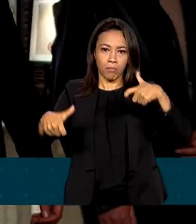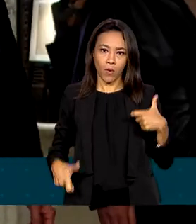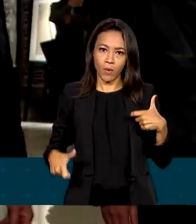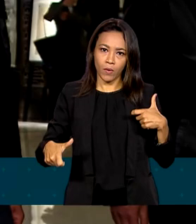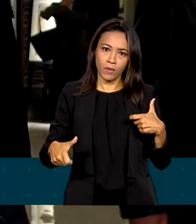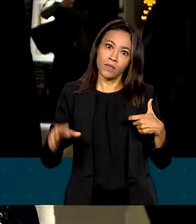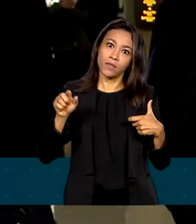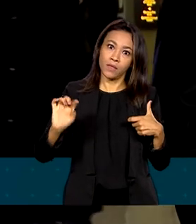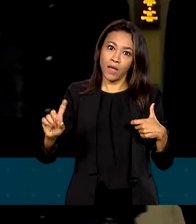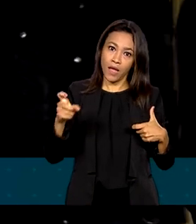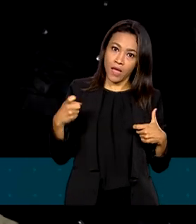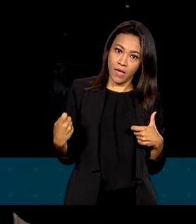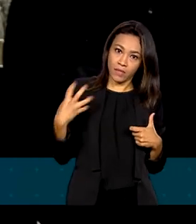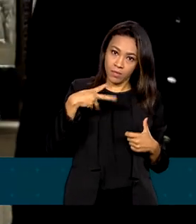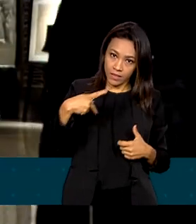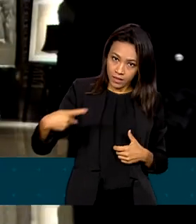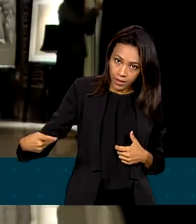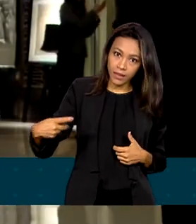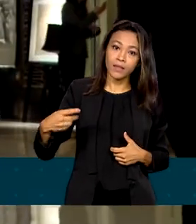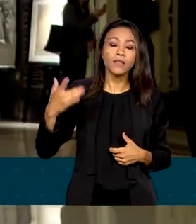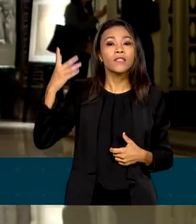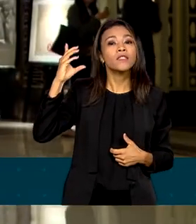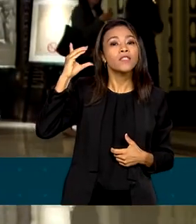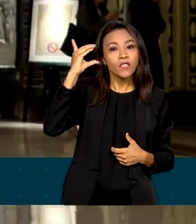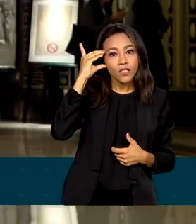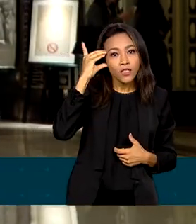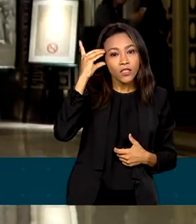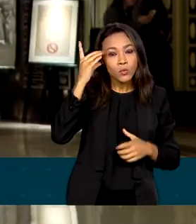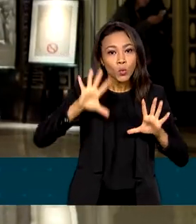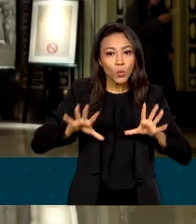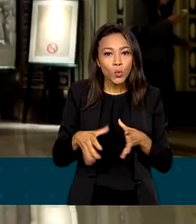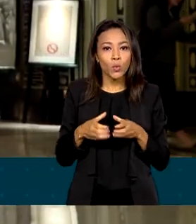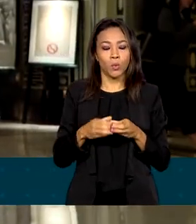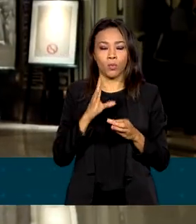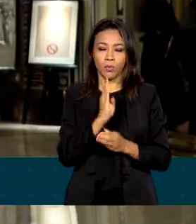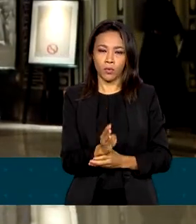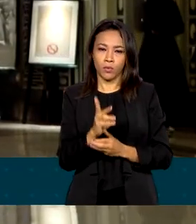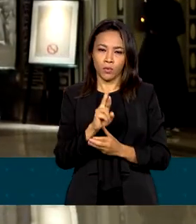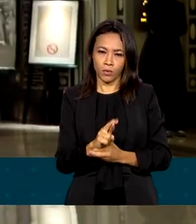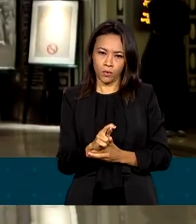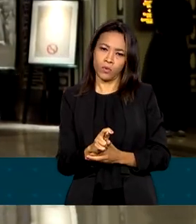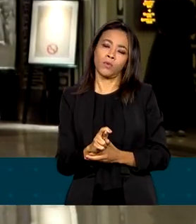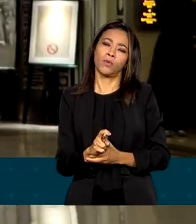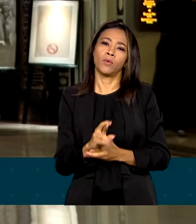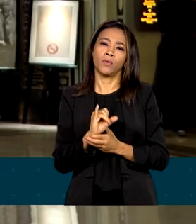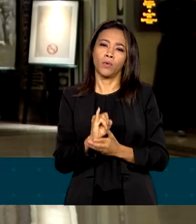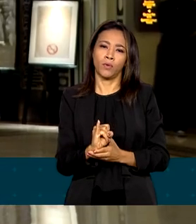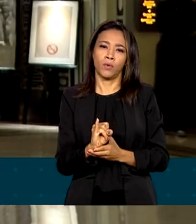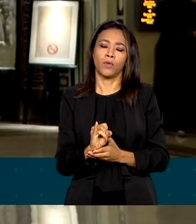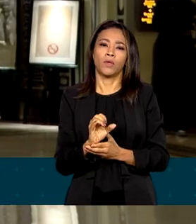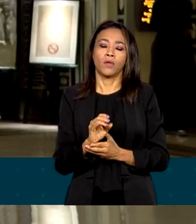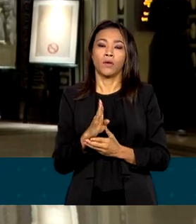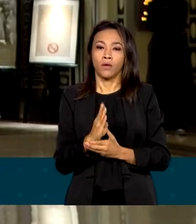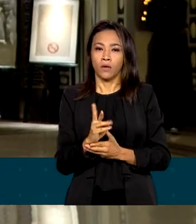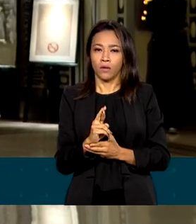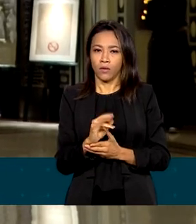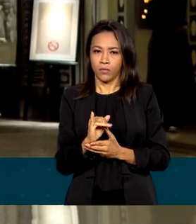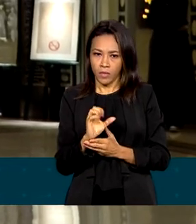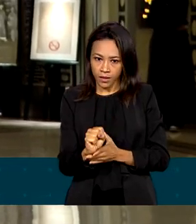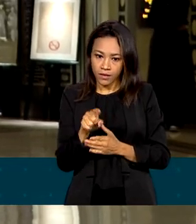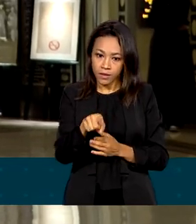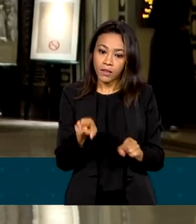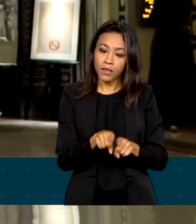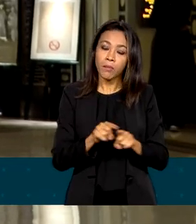-presidenta Dilma Rousseff no comando do Banco do BRICS e à tarde visita a fábrica da Huawei, a gigante chinesa da área de